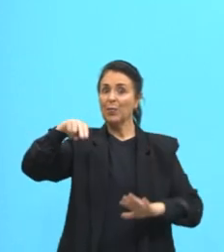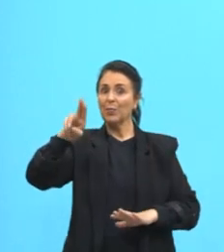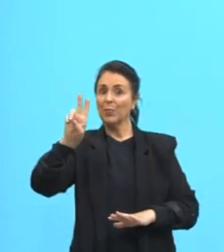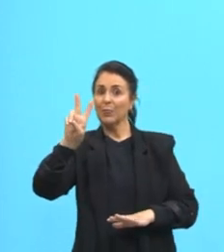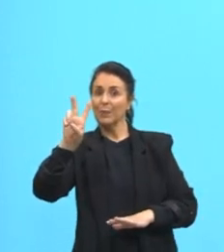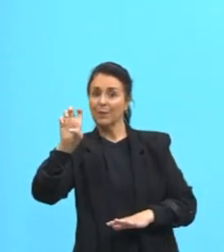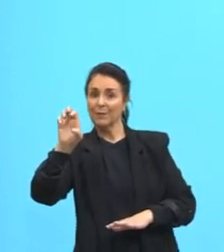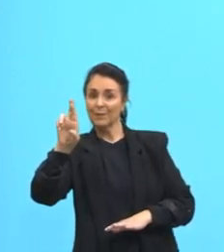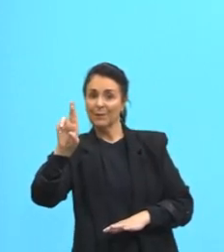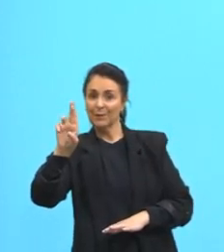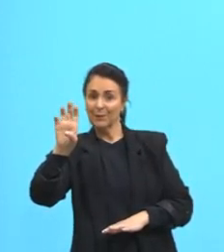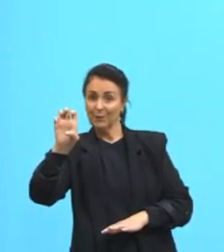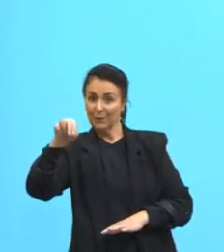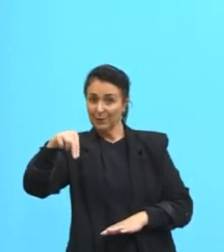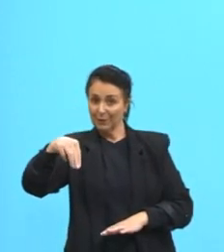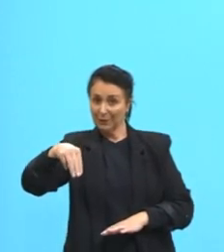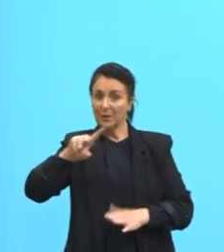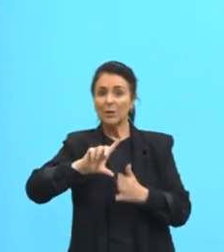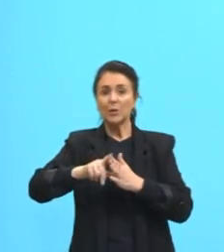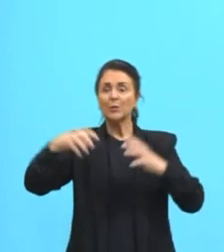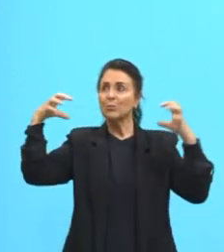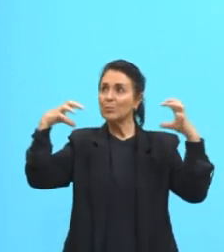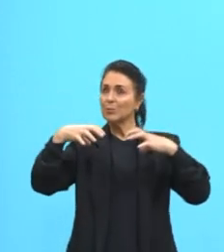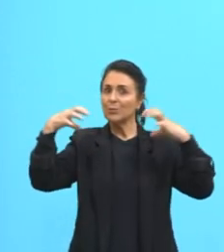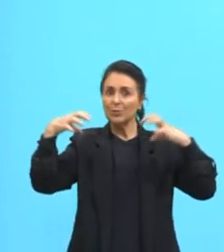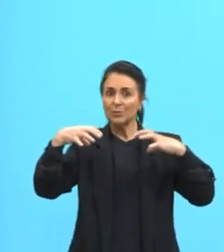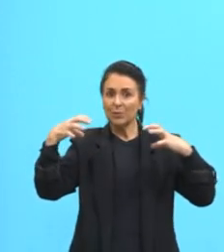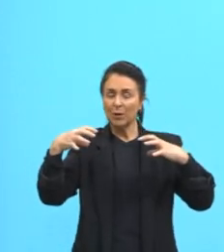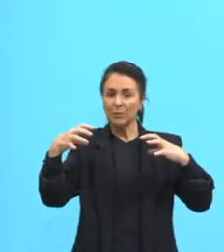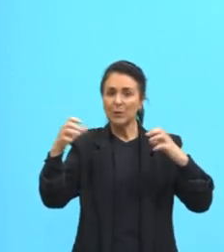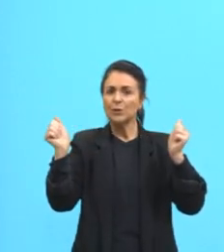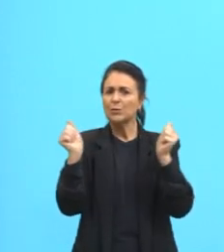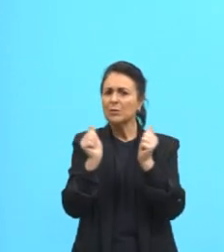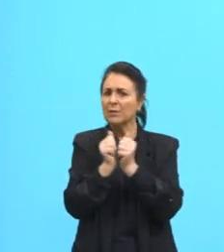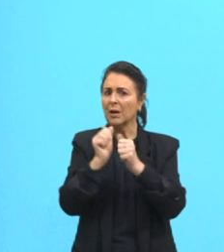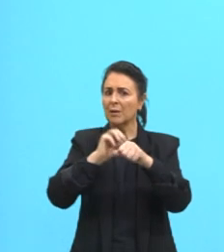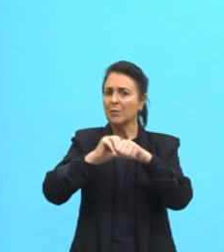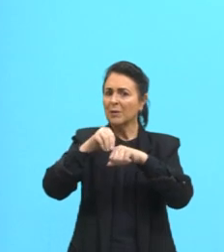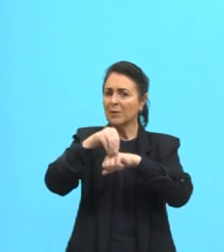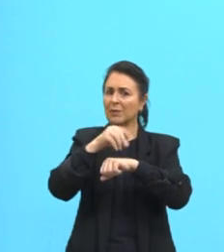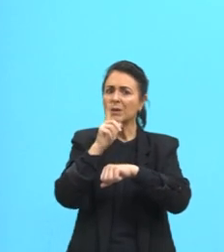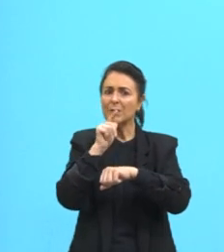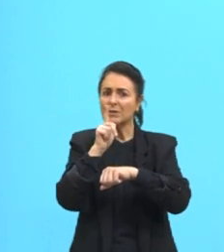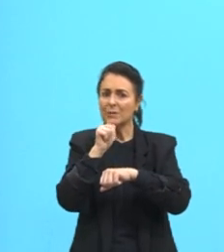Então, o que acontece com esse sal para juntar com as moléculas de água, de vapor?